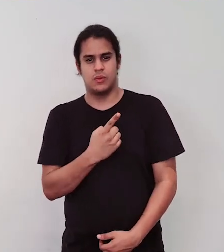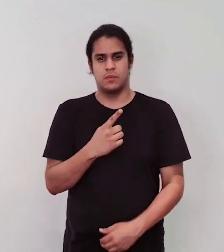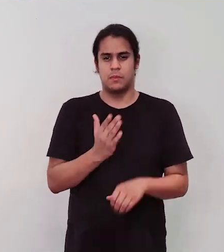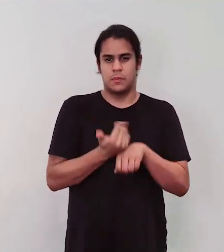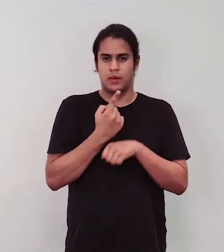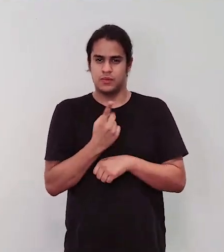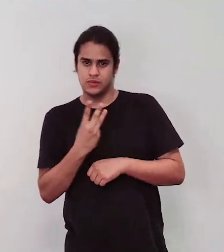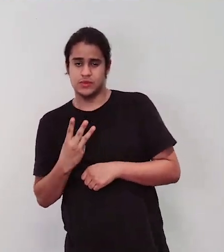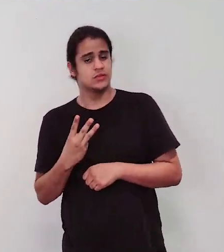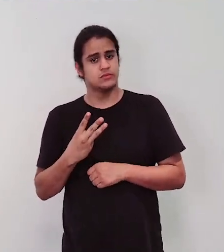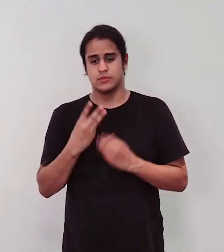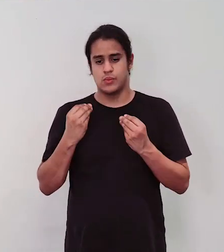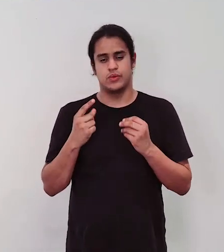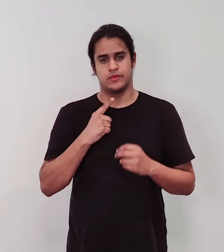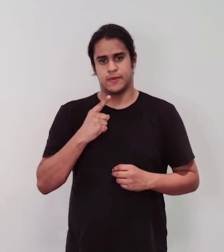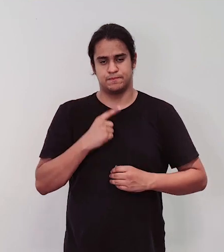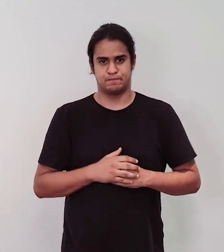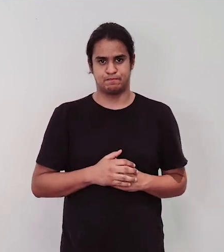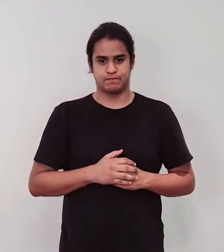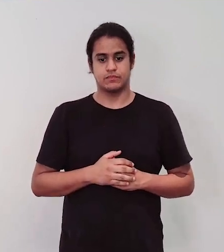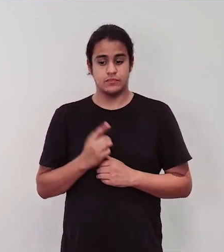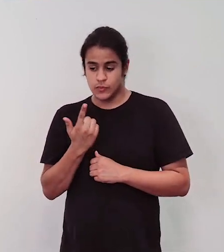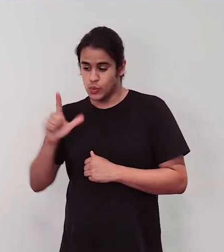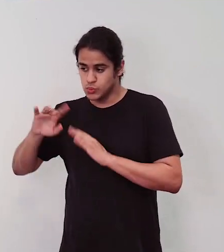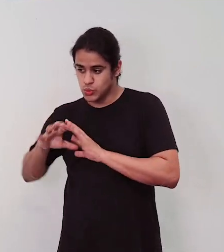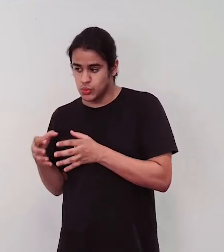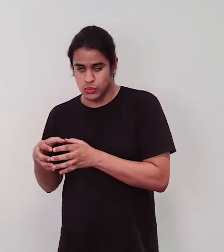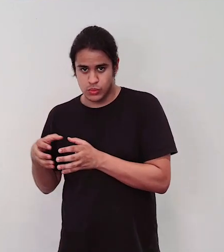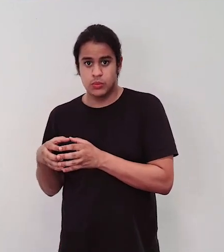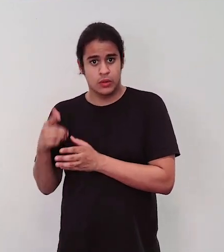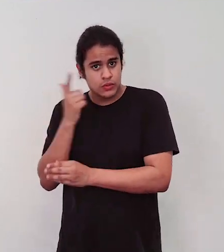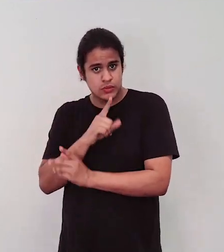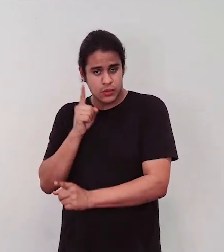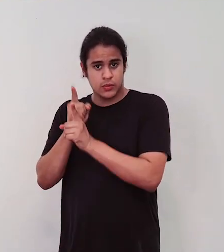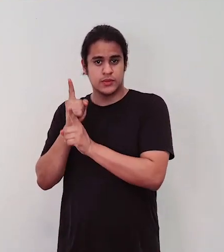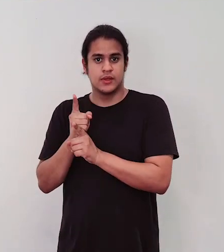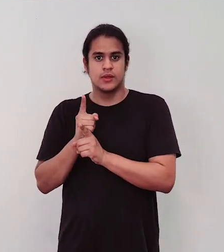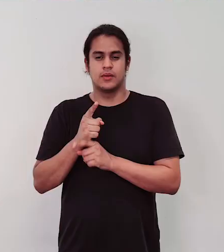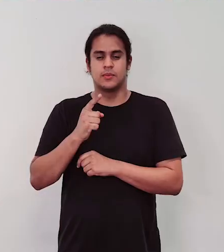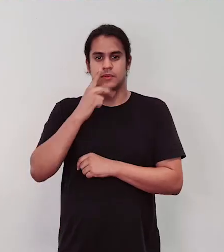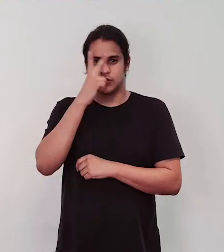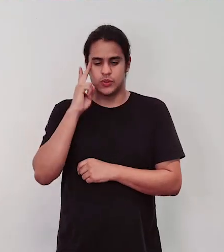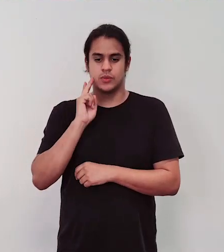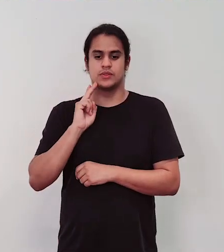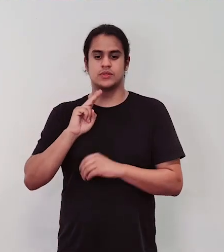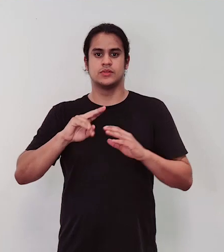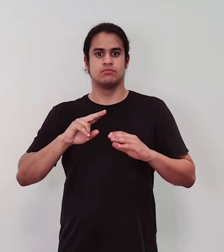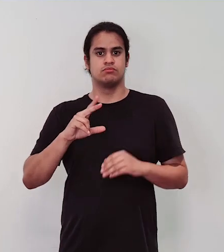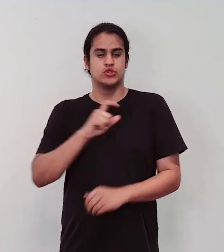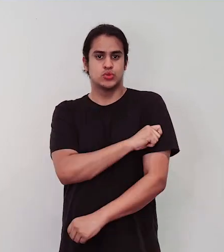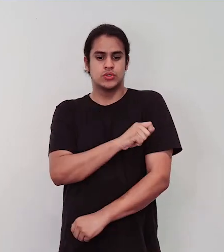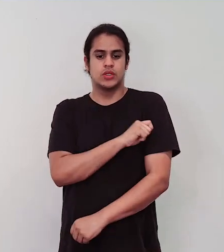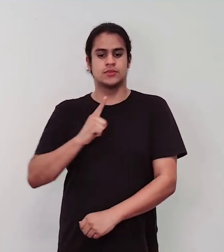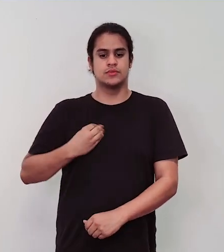presentes. E o último grupo de imagens, que é onde eu consegui identificar a voz dos estudantes mais presentes, são as pichações, que